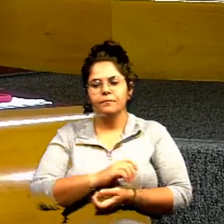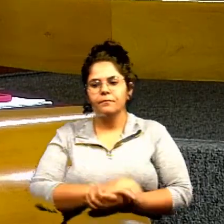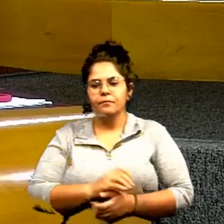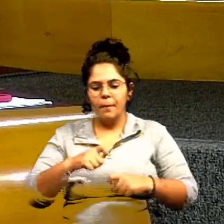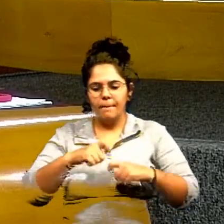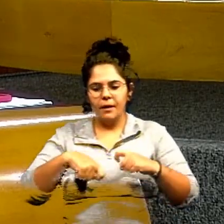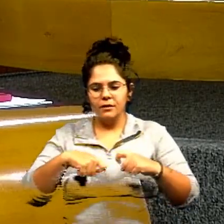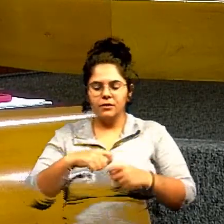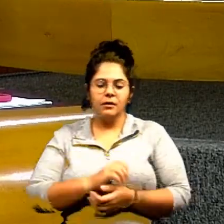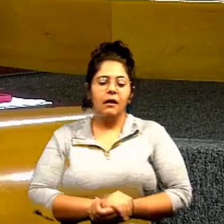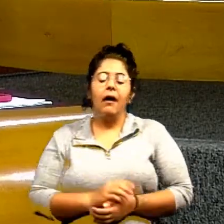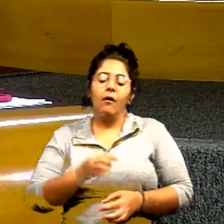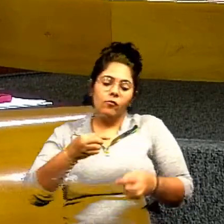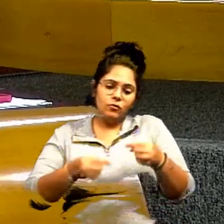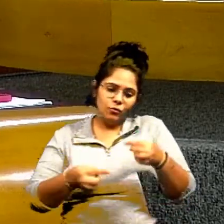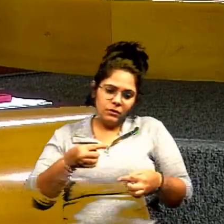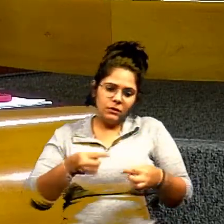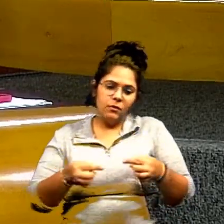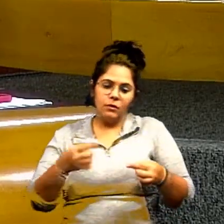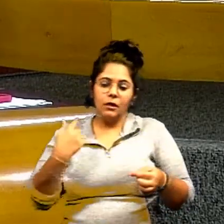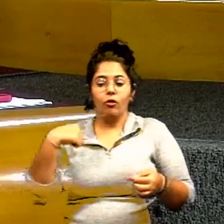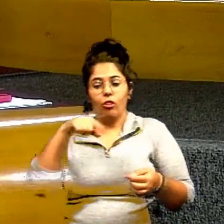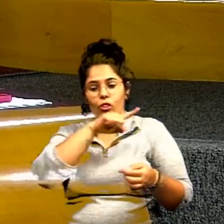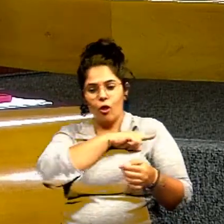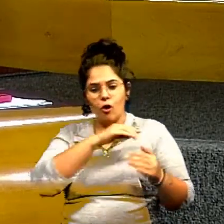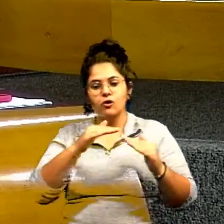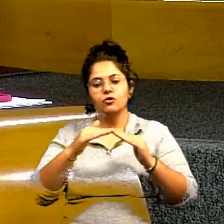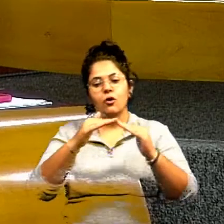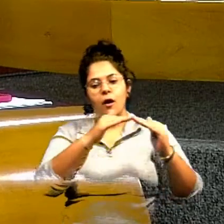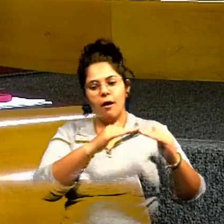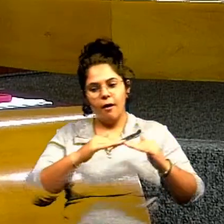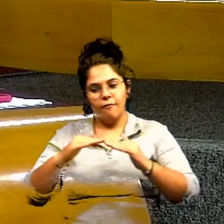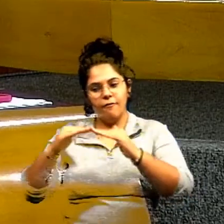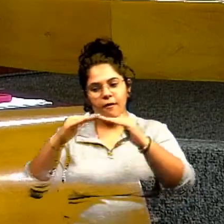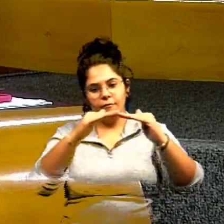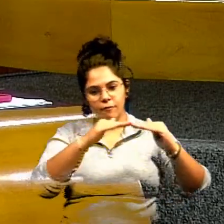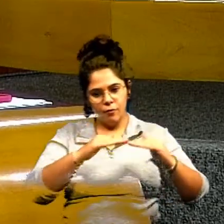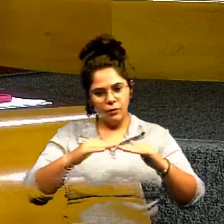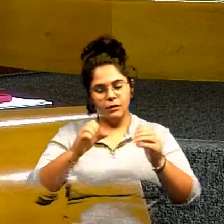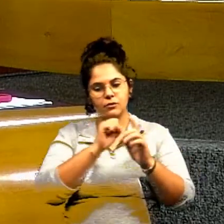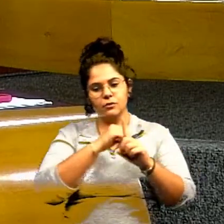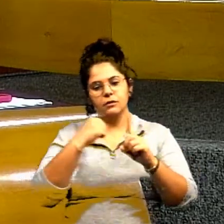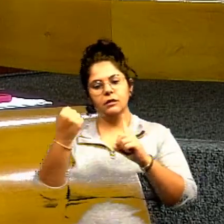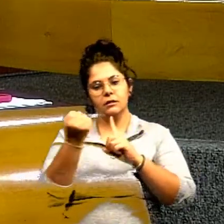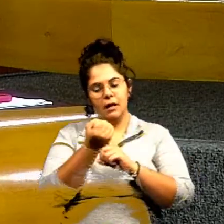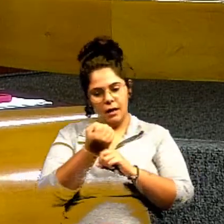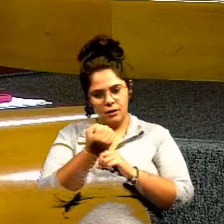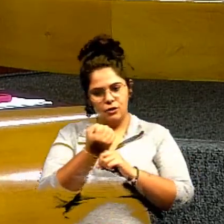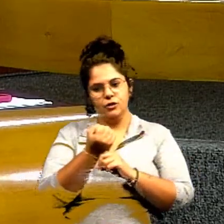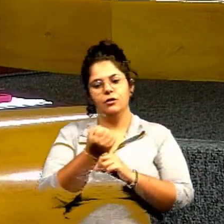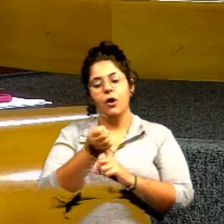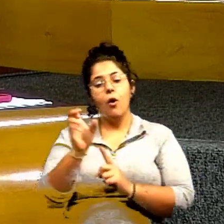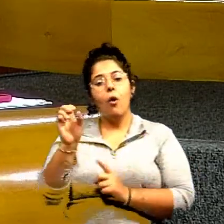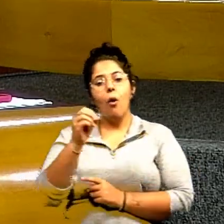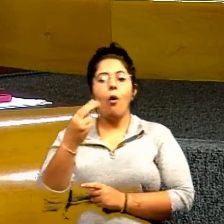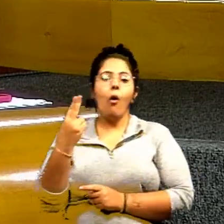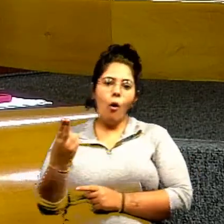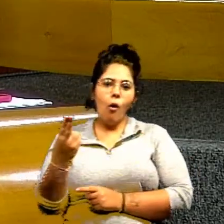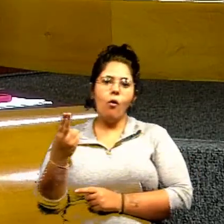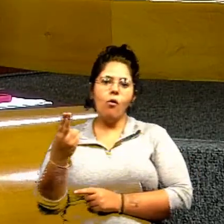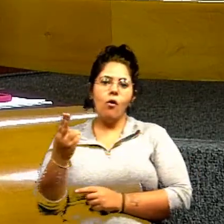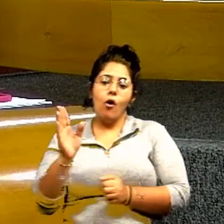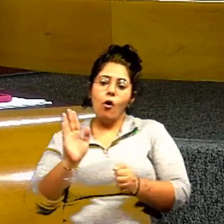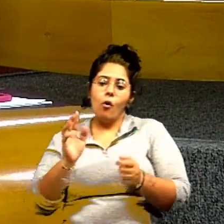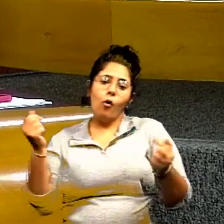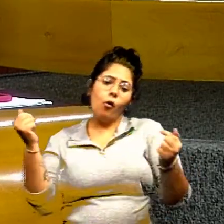se nós estamos a favor da sociedade vamos legislar cumprindo nosso dever constitucional ou se nós vamos ficar